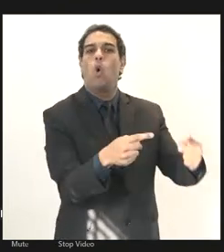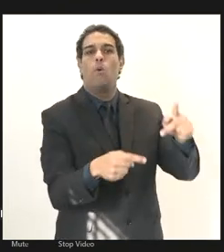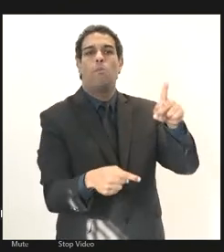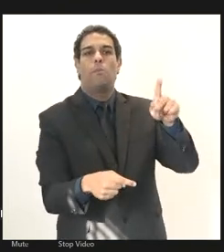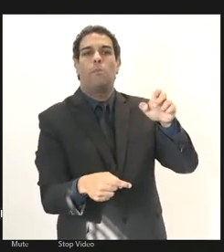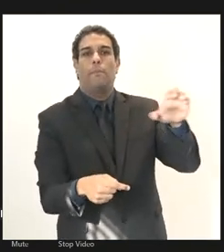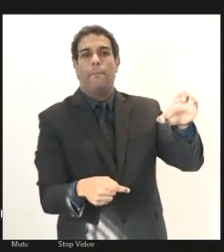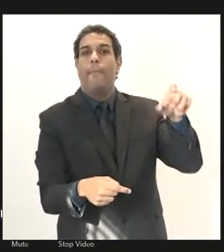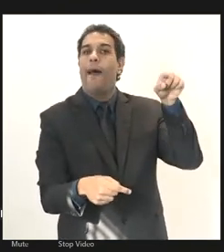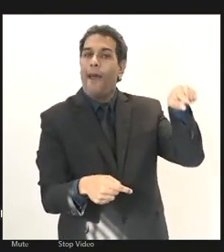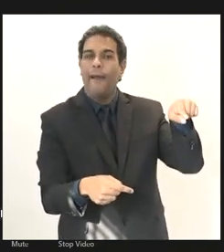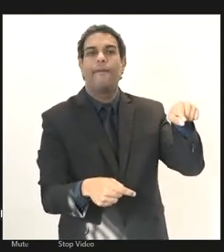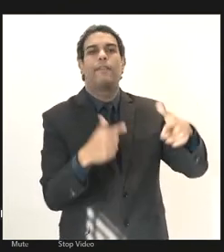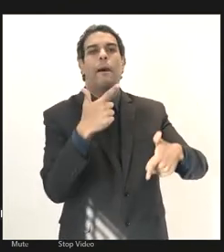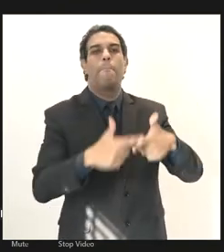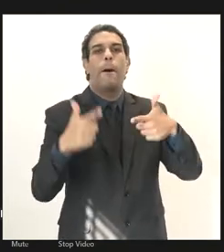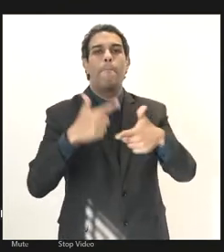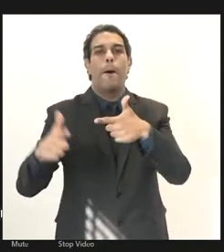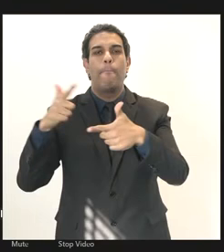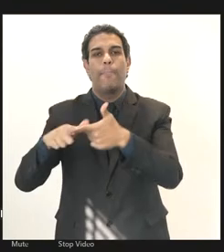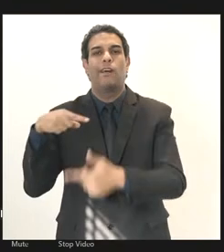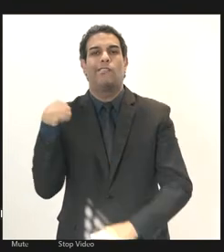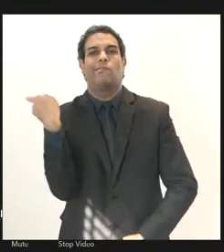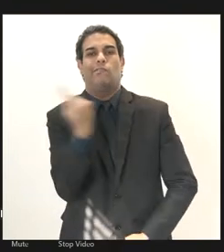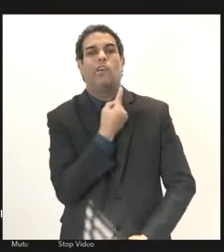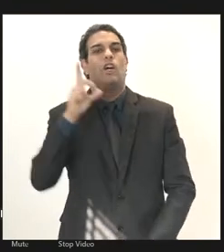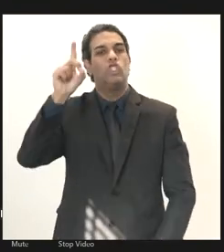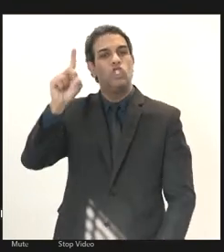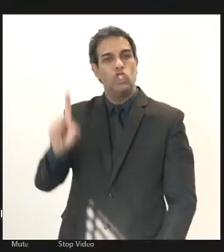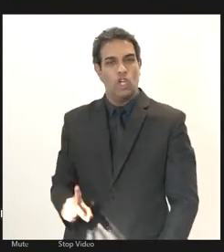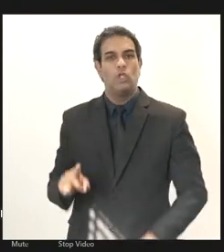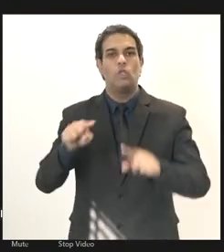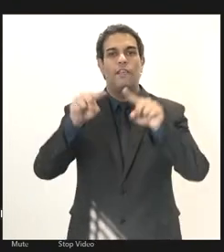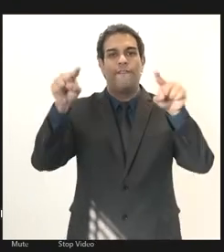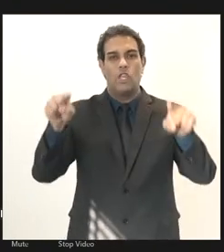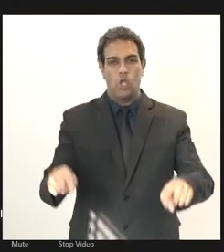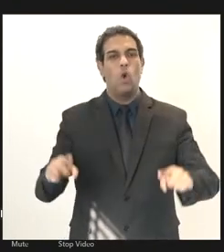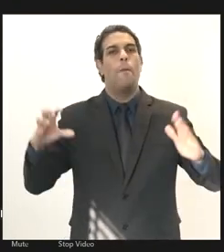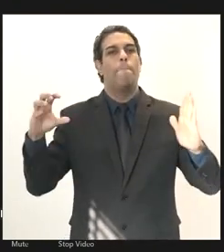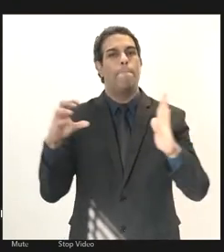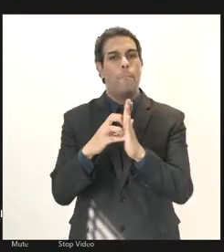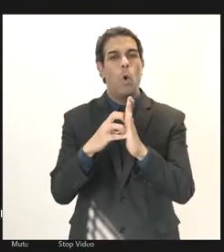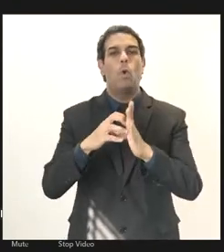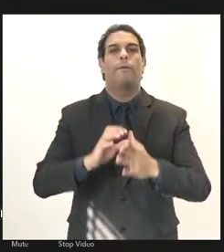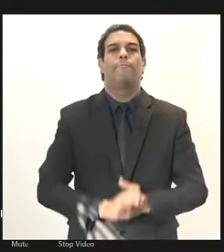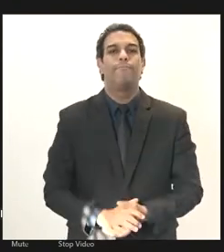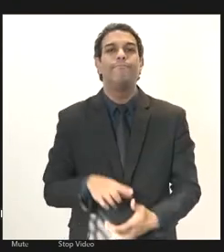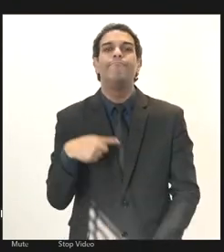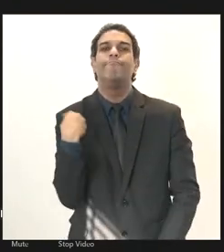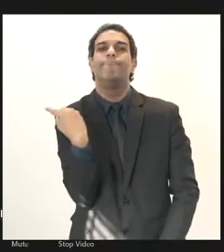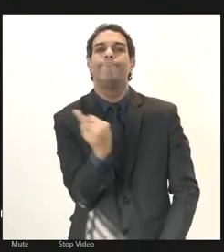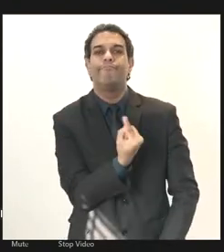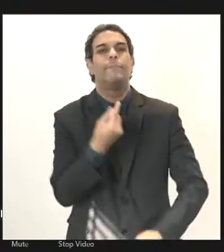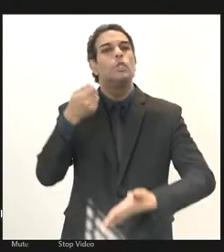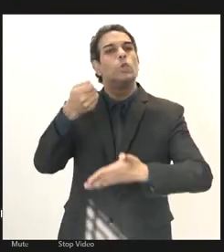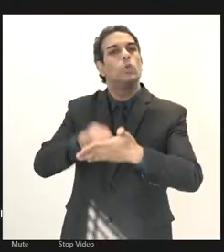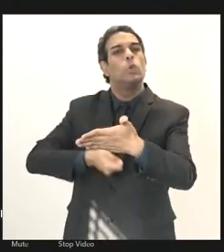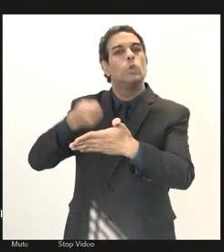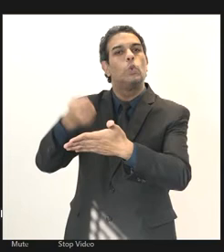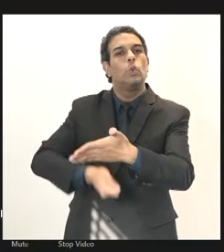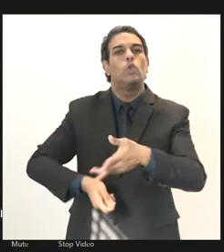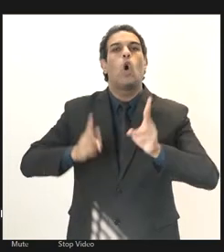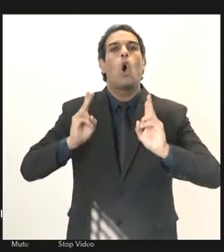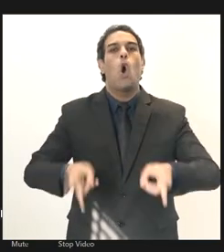vai causar um grande desmonte nos nossos direitos no direito do servidor público nossa luta é para que sejam mantidos